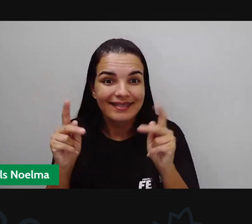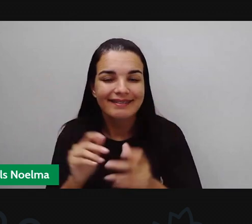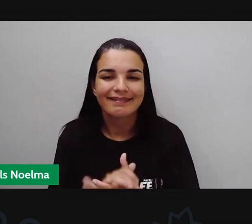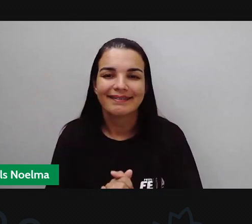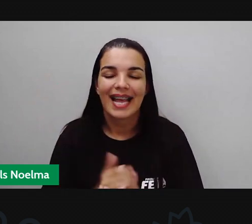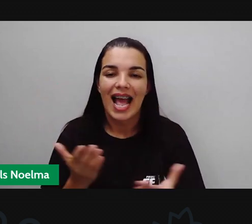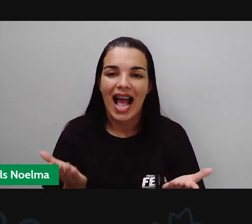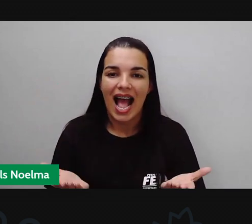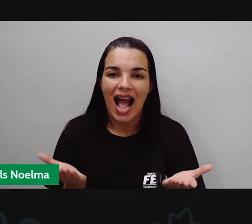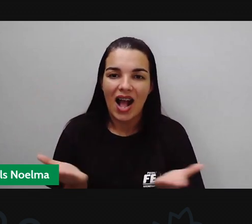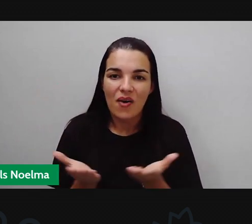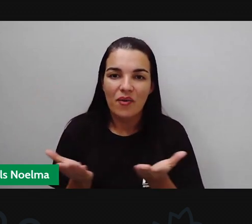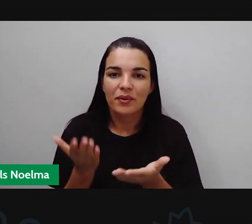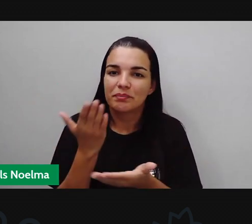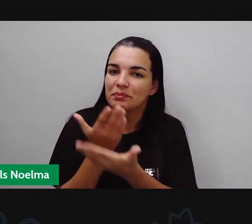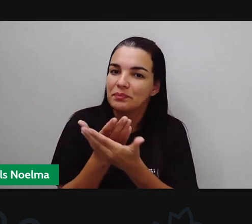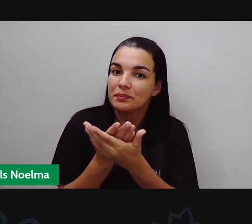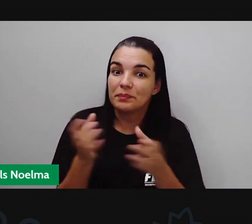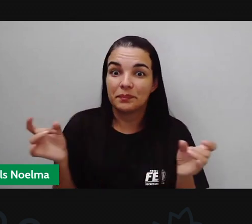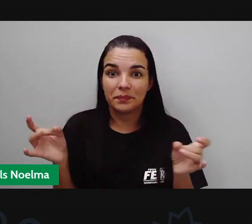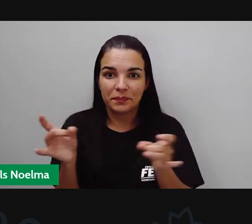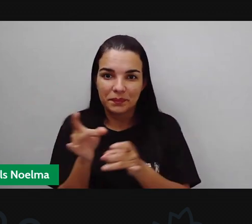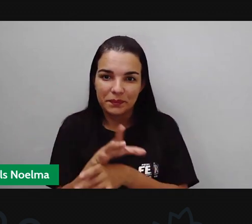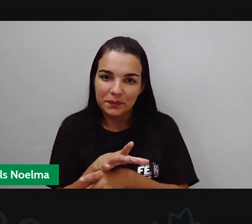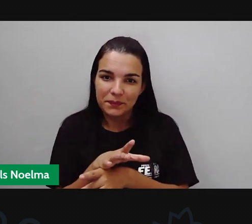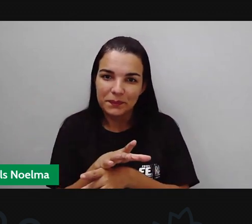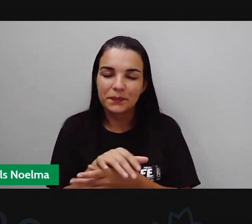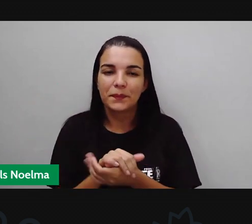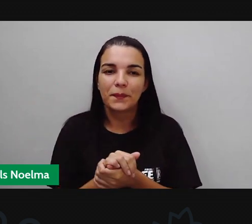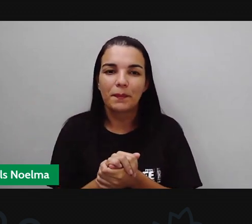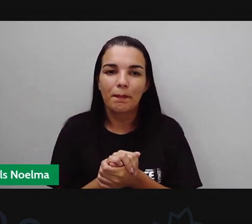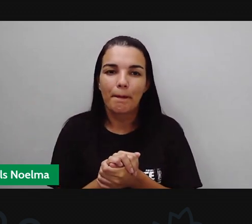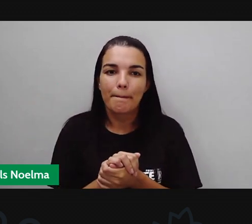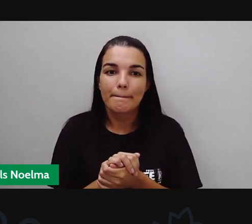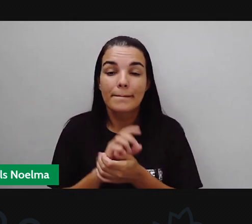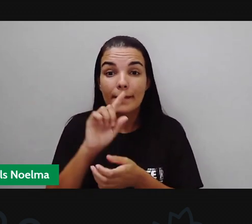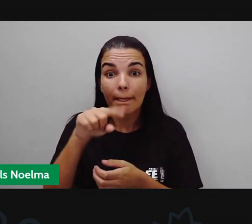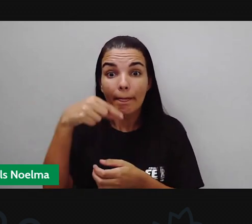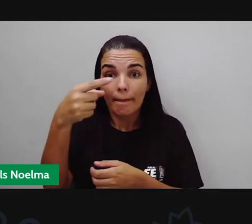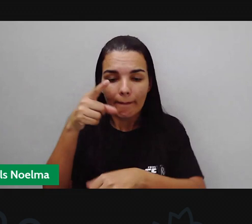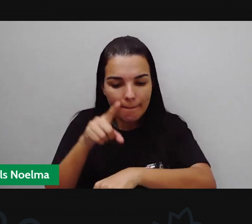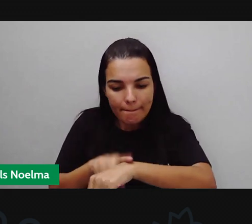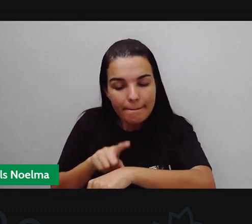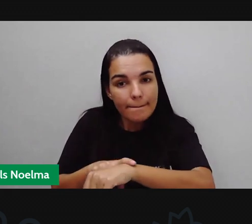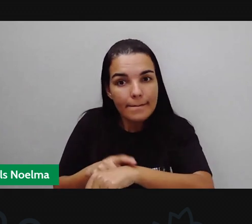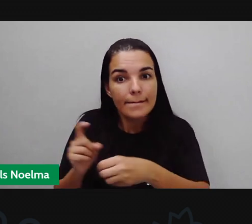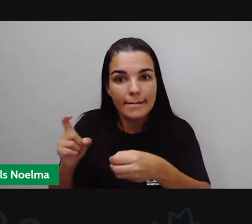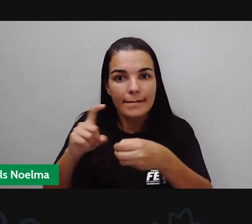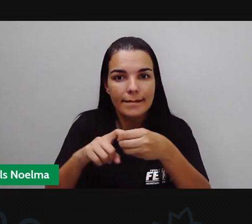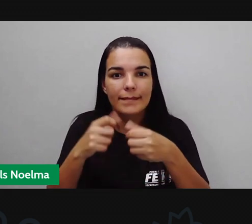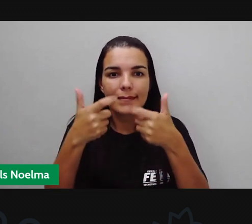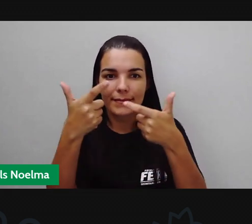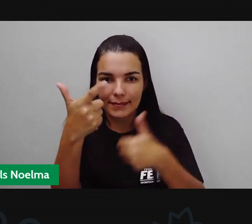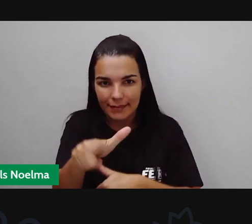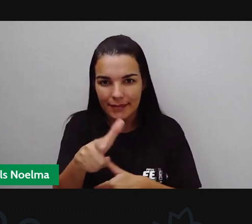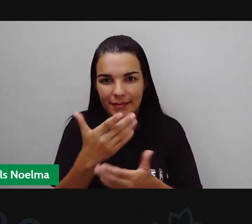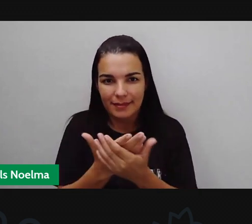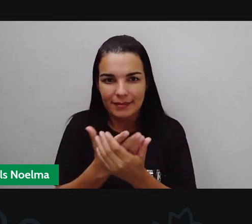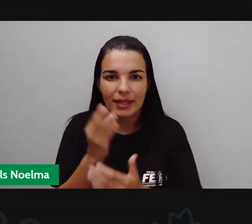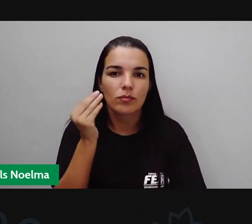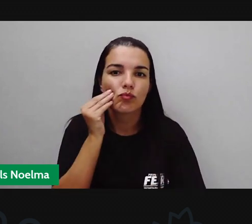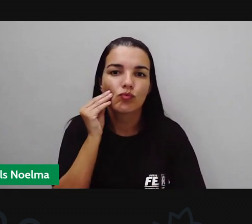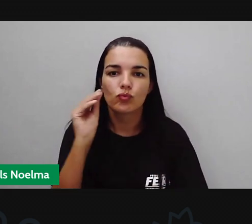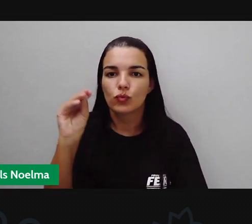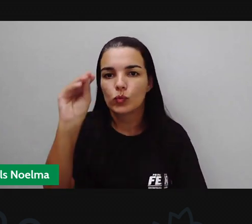A nossa aula, ela vai ficando por aqui, mas daqui a pouquinho a Pro volta com mais uma aula, certo?